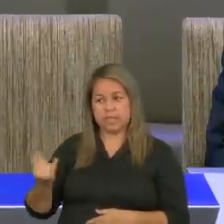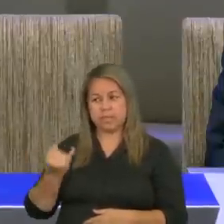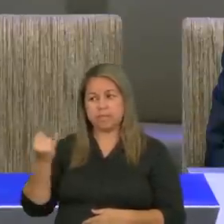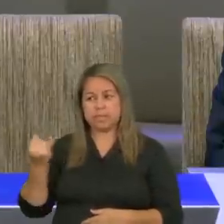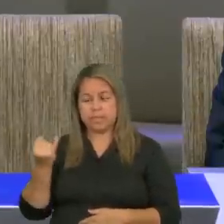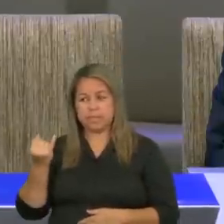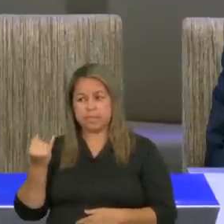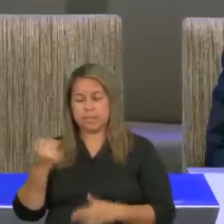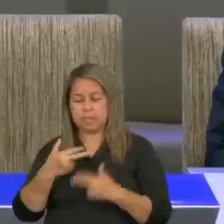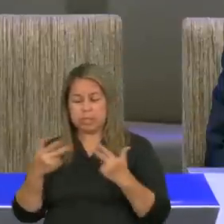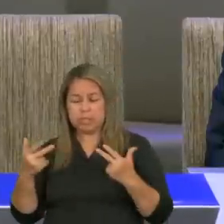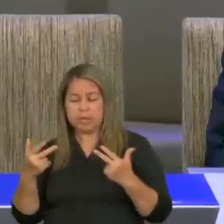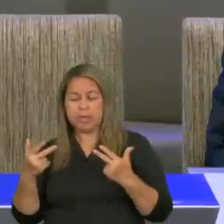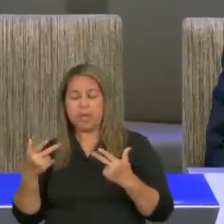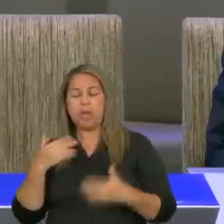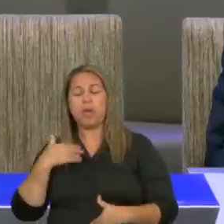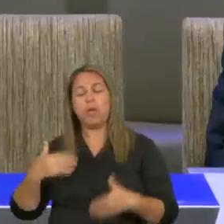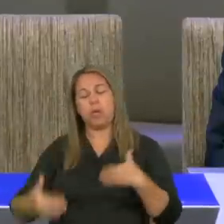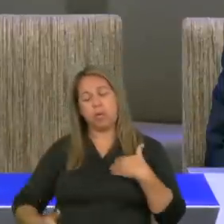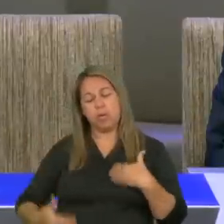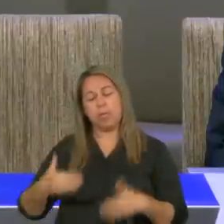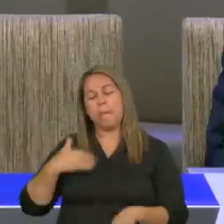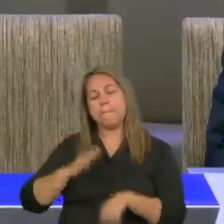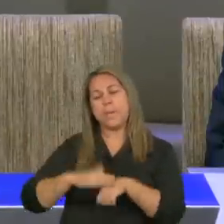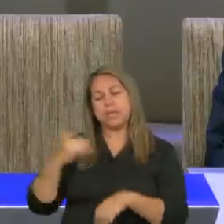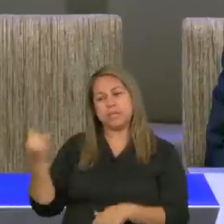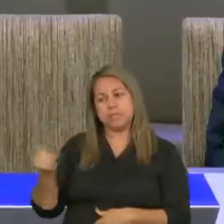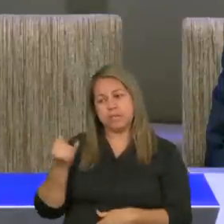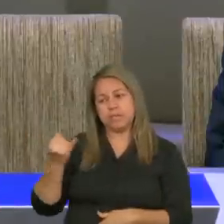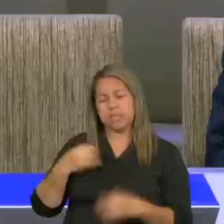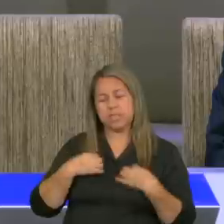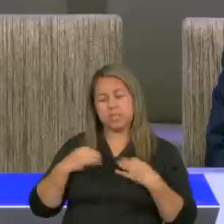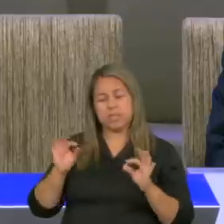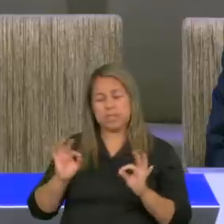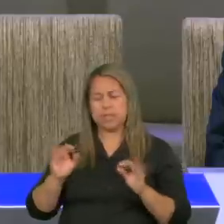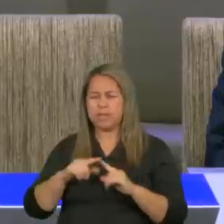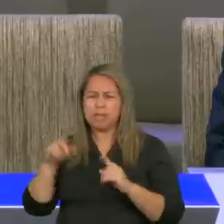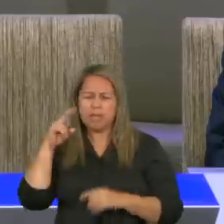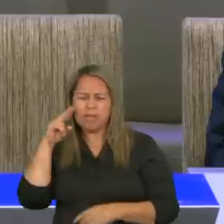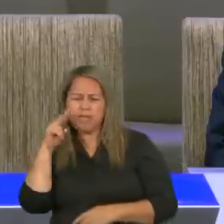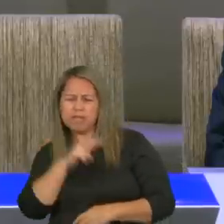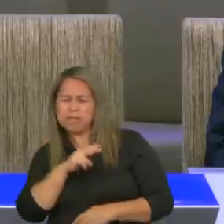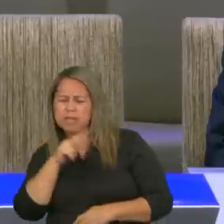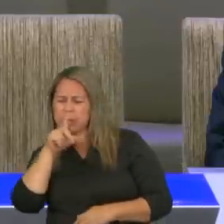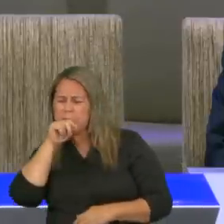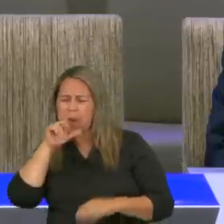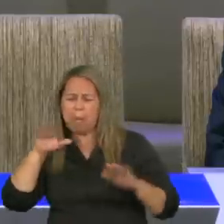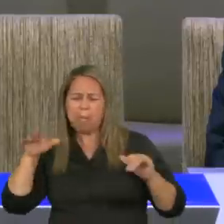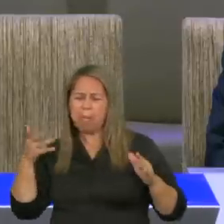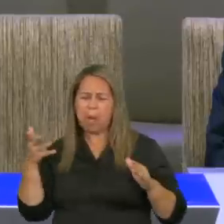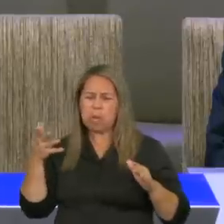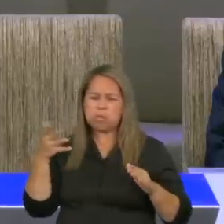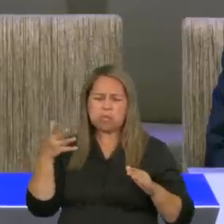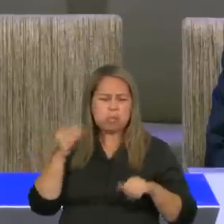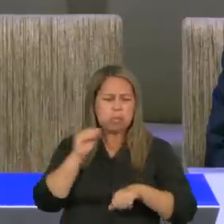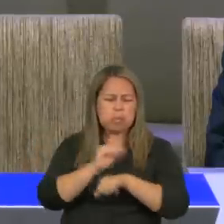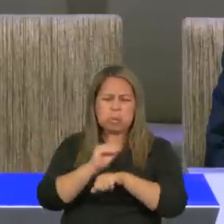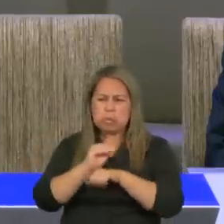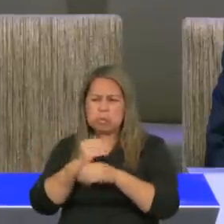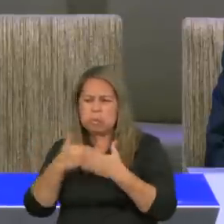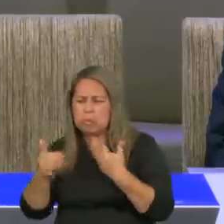o corpo mais do que as vestes. Considerai os corvos, que nem semeiam, nem cegam,